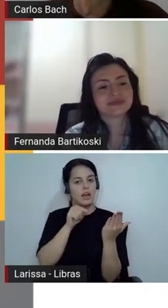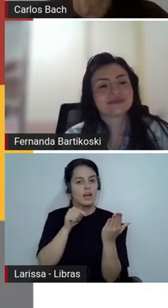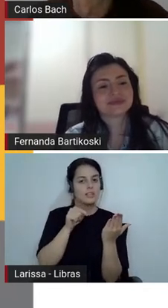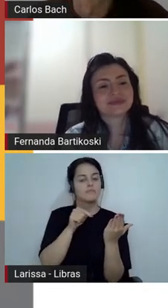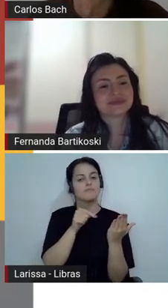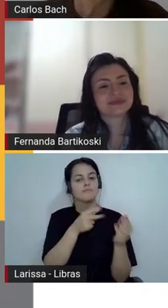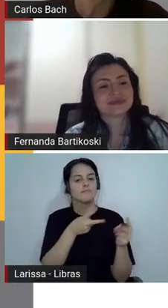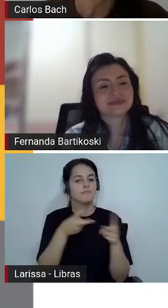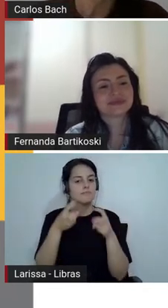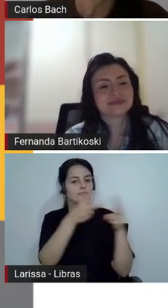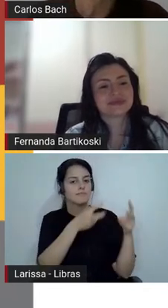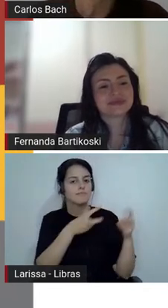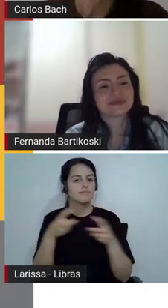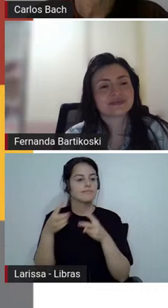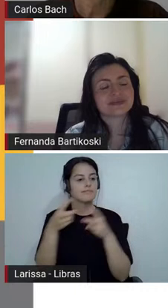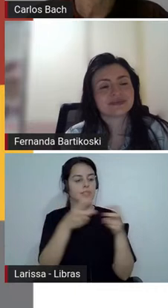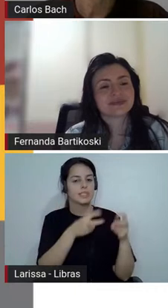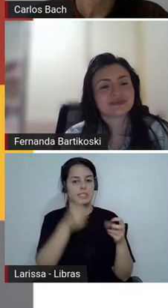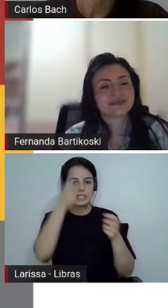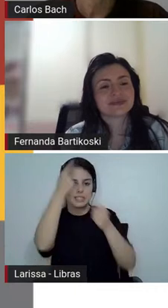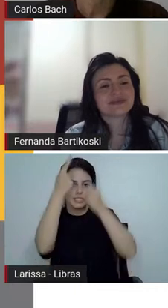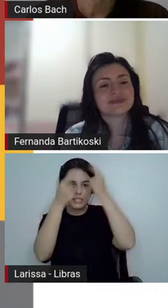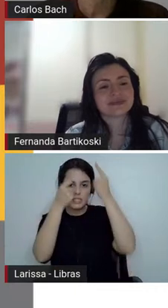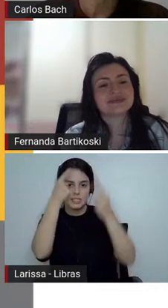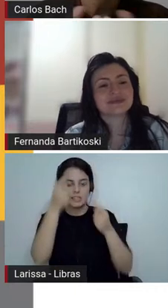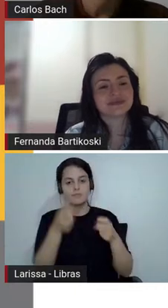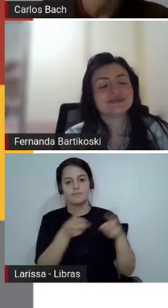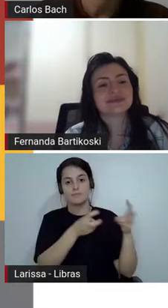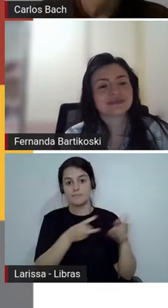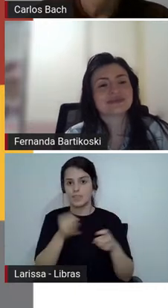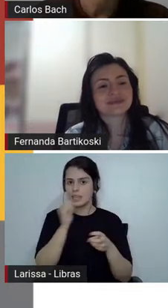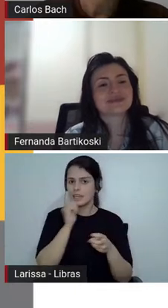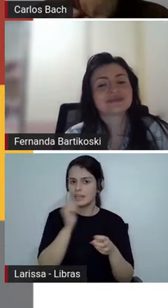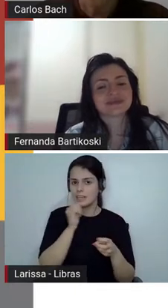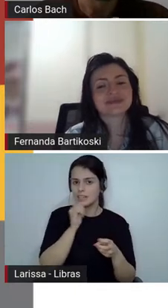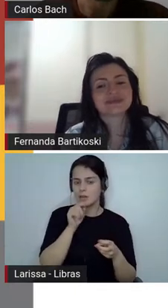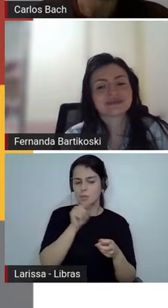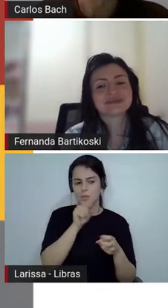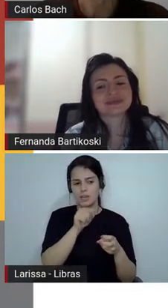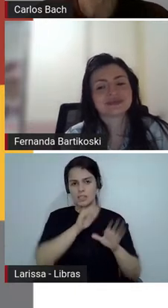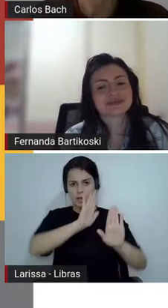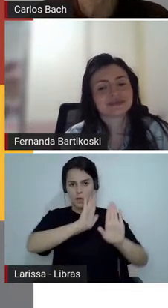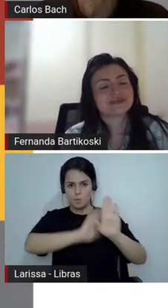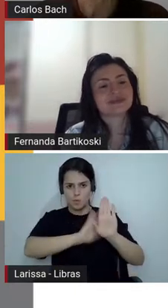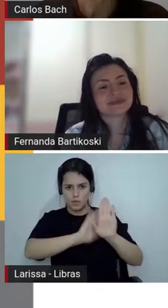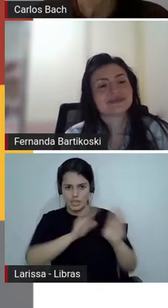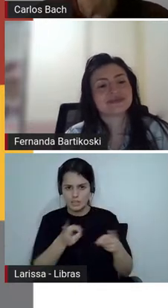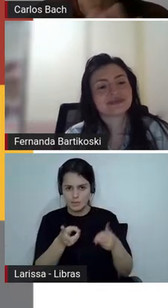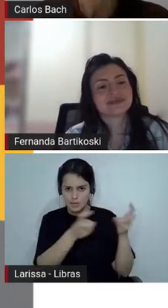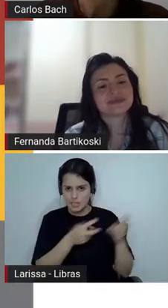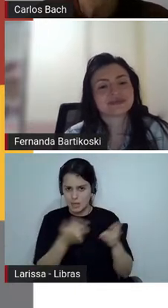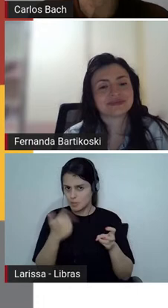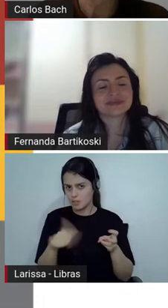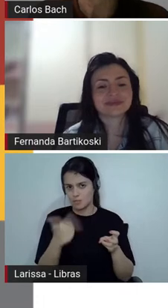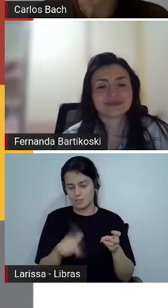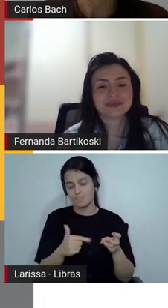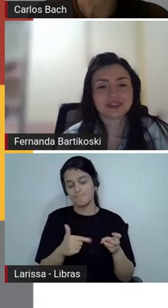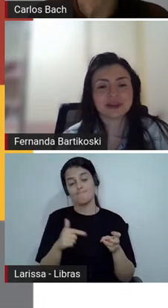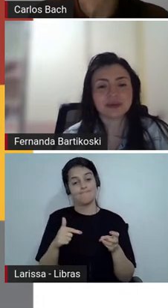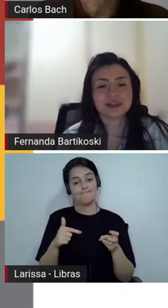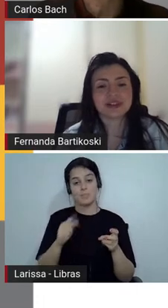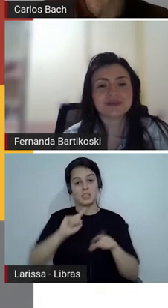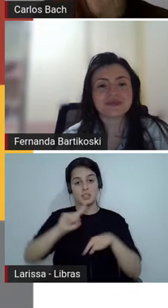senão ele também não vai conseguir escrever um texto né se ele não perceber essas nuances se torna mais complicado vamos seguir